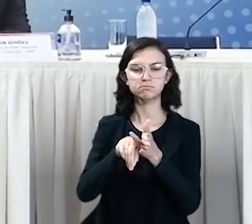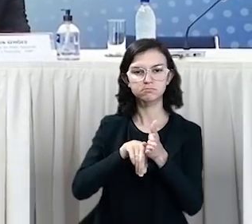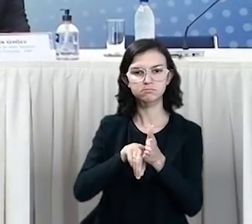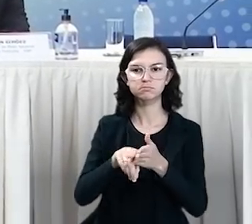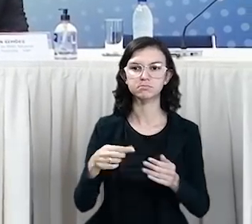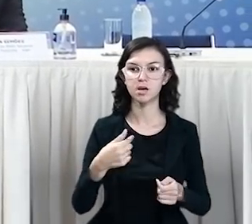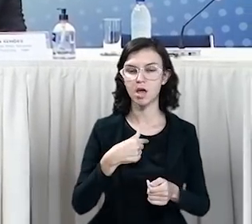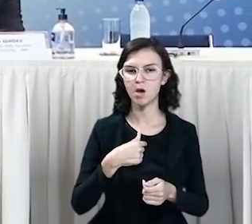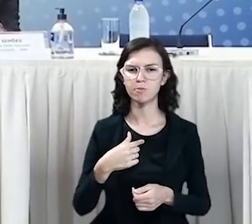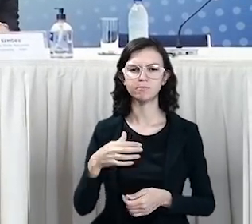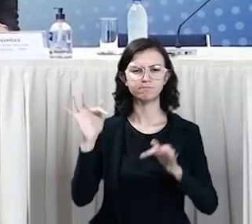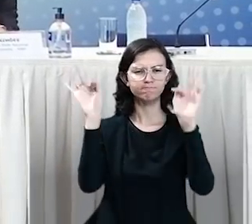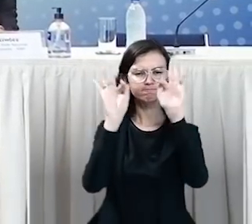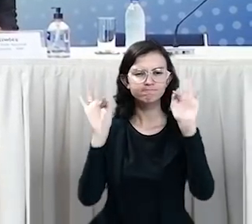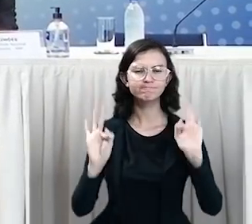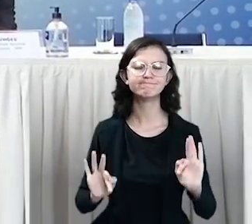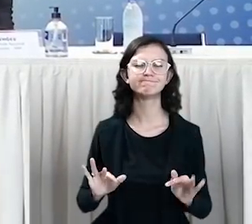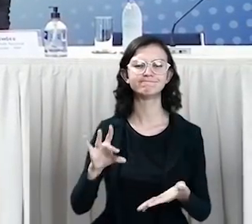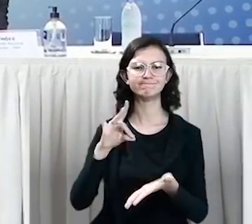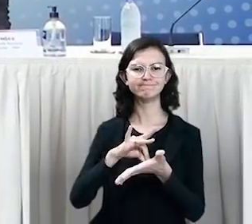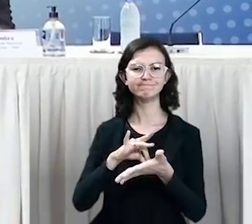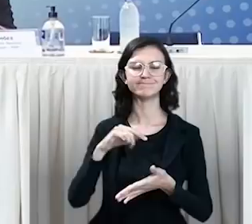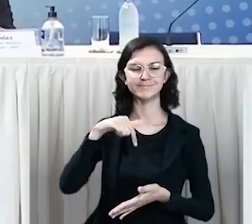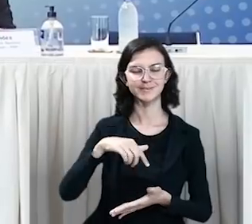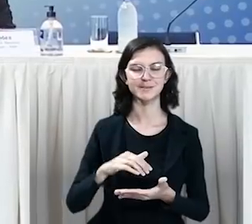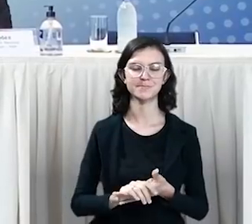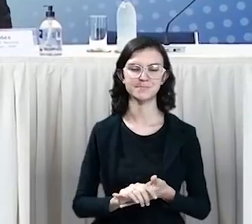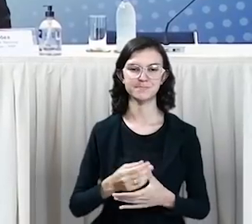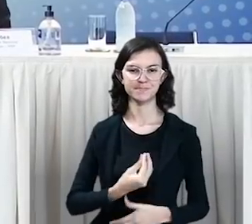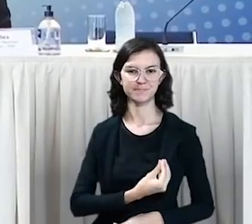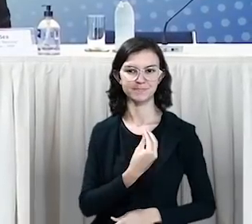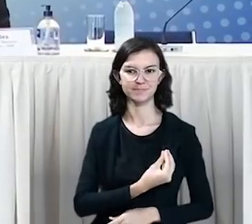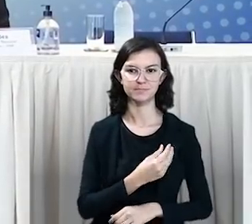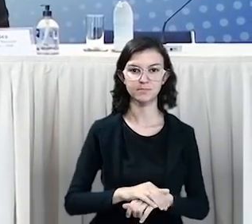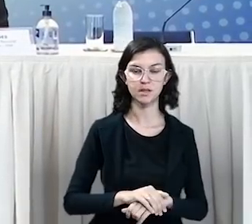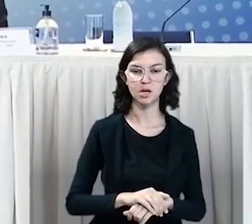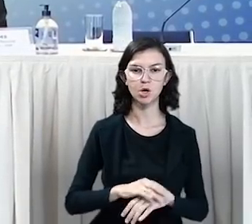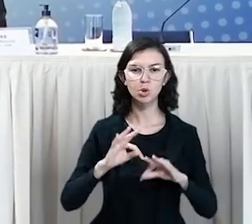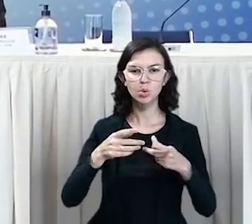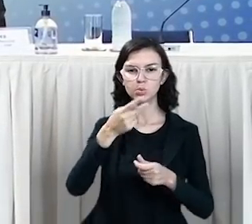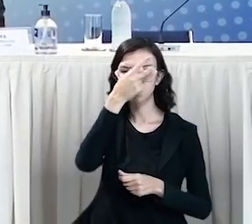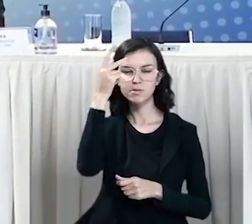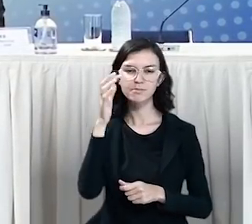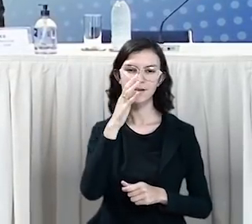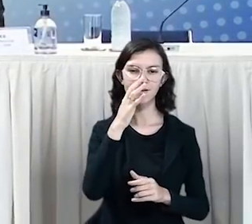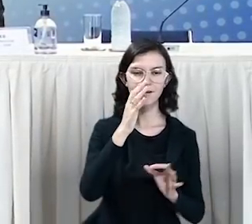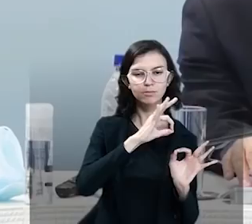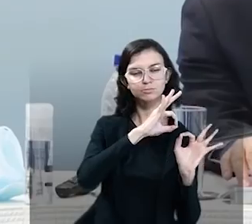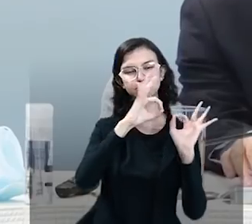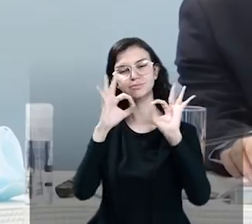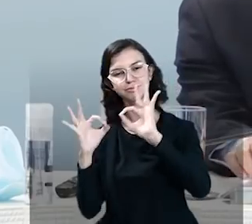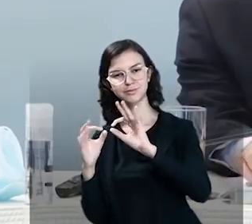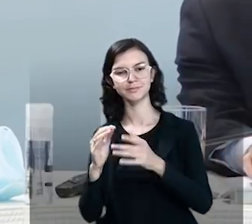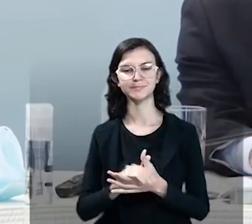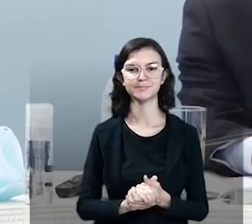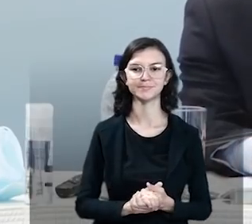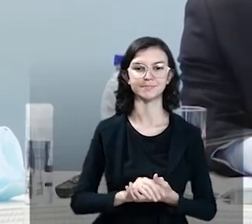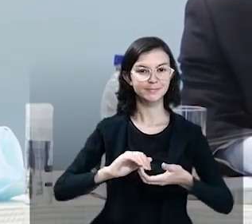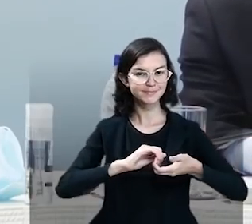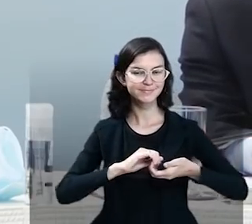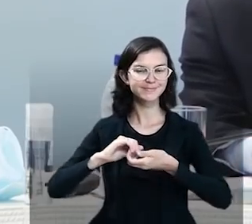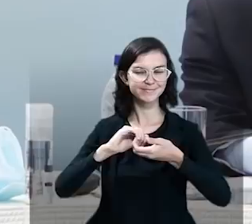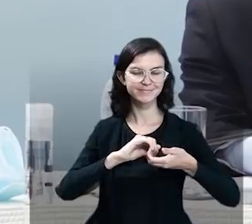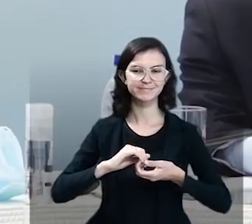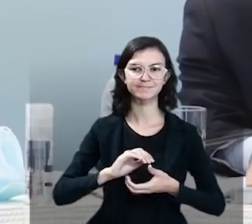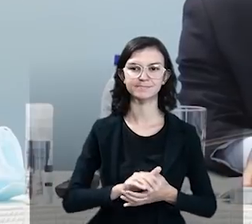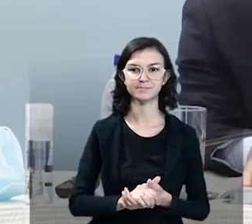grata satisfação, cumprimentando também a todos os que nos acompanham nessa transmissão, uma grata